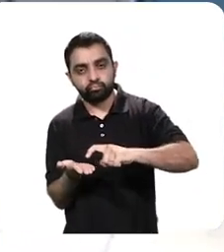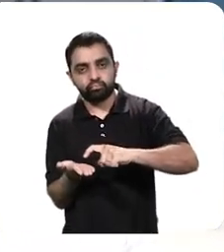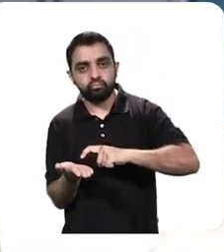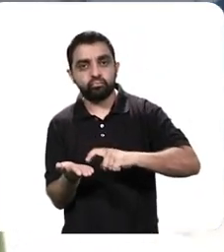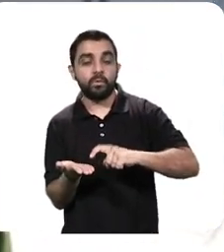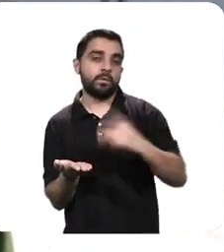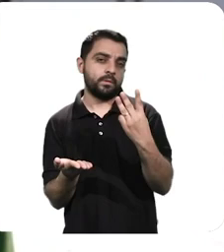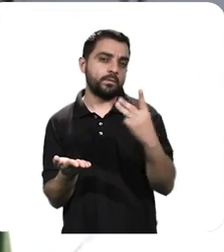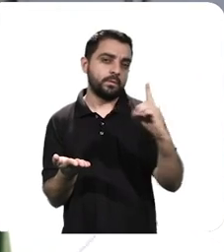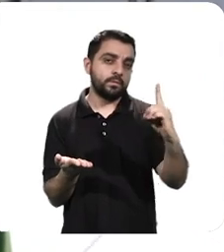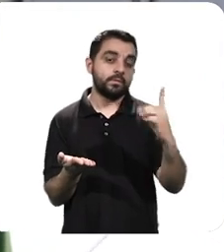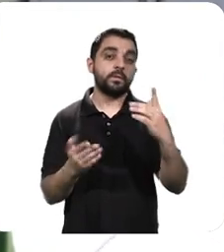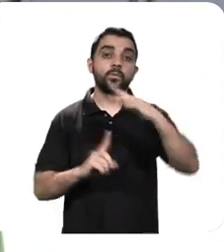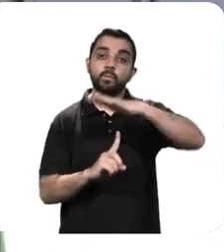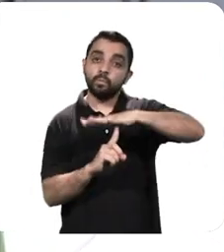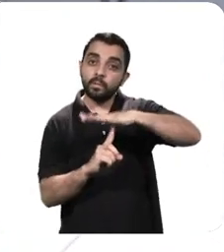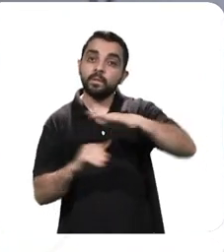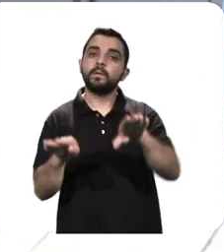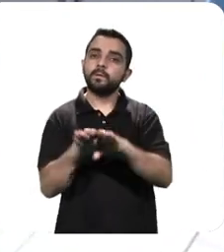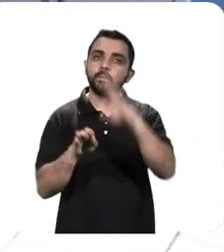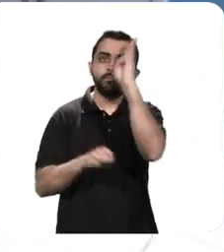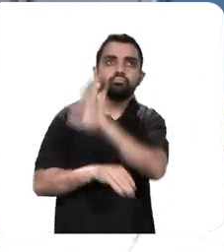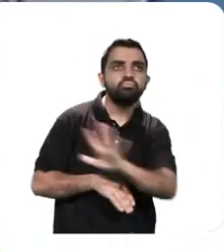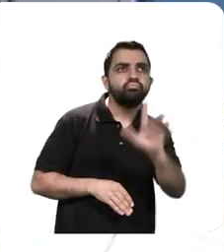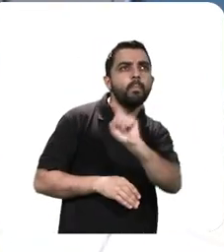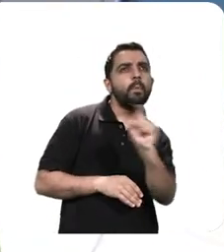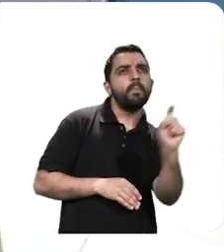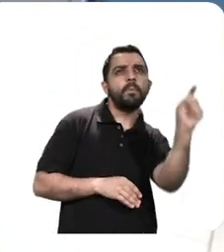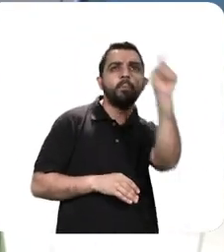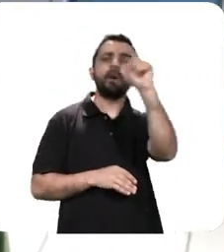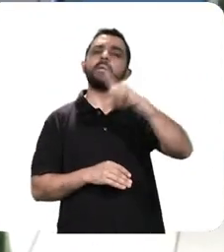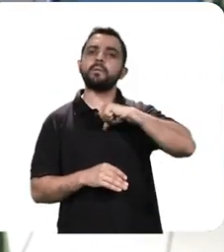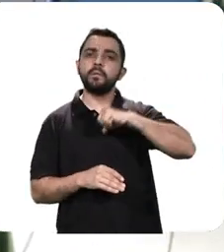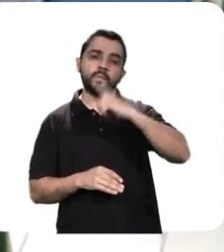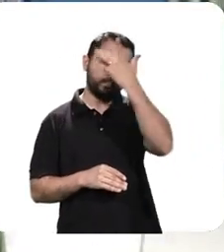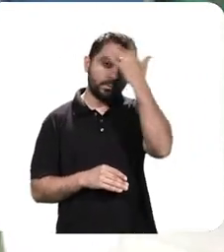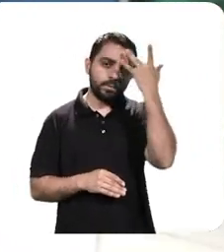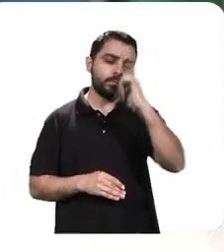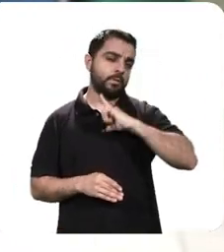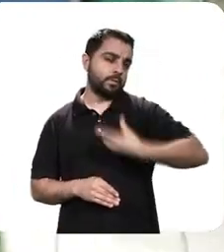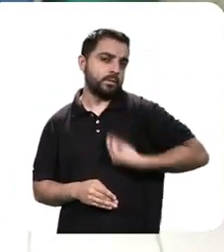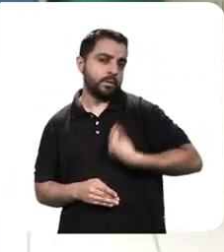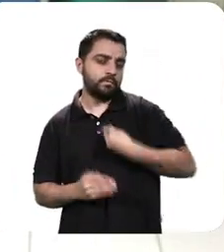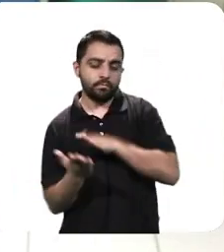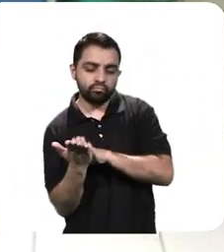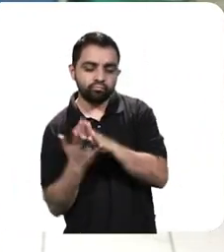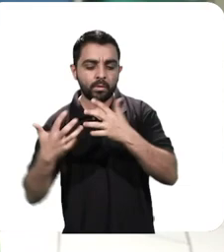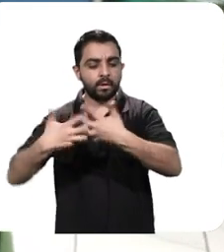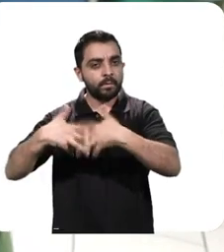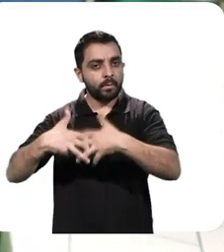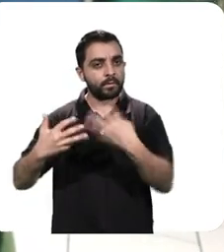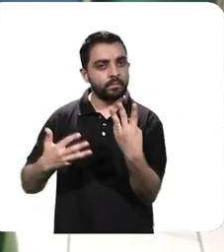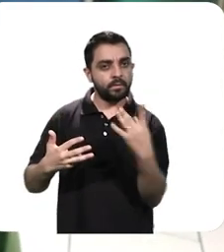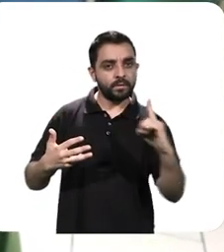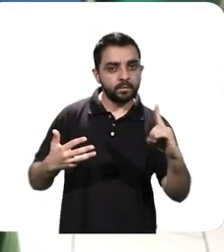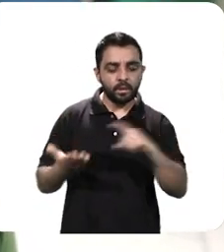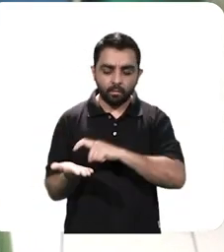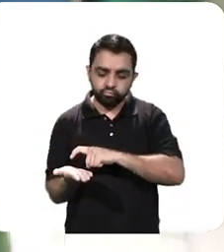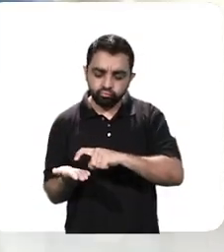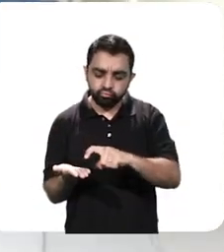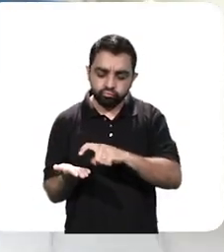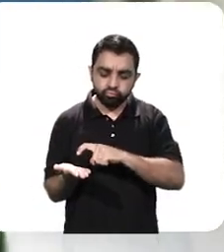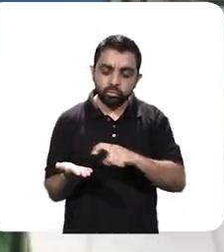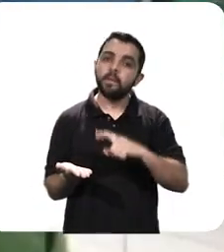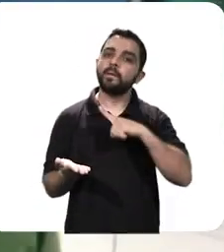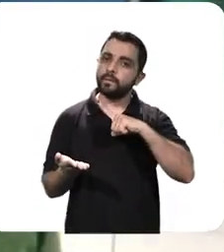3D no Paraná inteiro, inclusive no Brasil todo, acredito que todo mundo que tem agora, nesse momento, uma impressora 3D